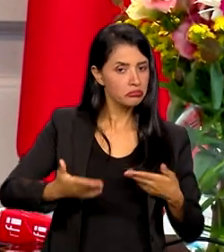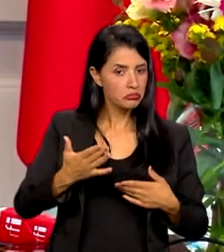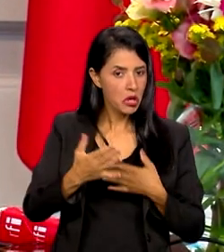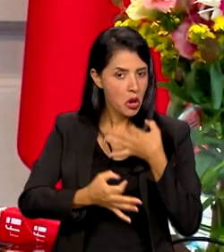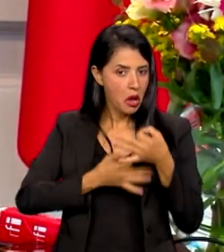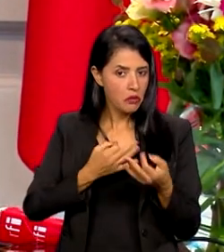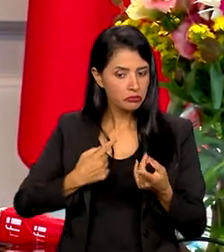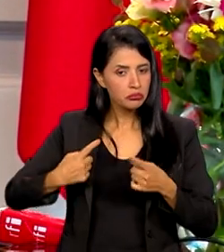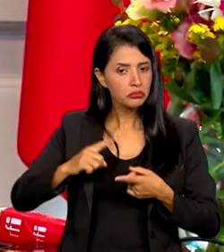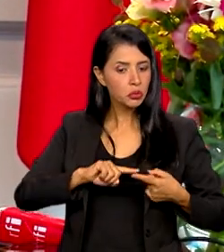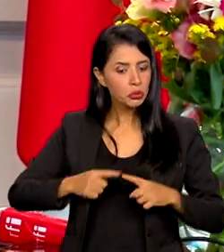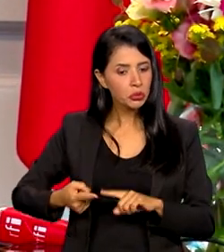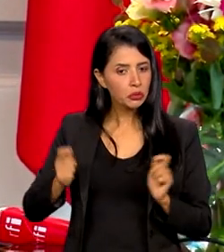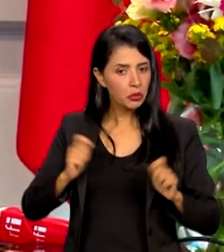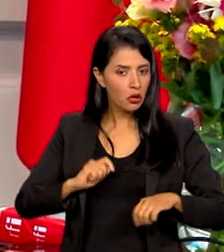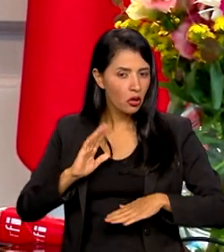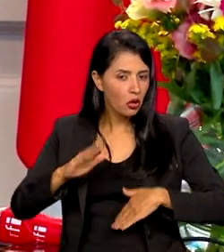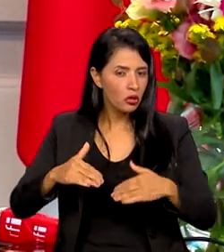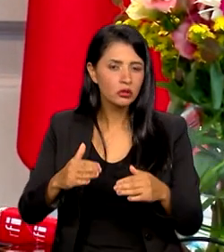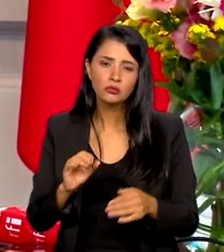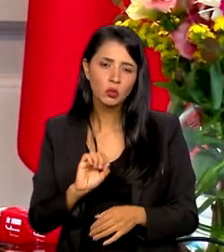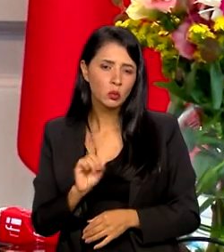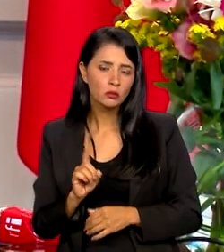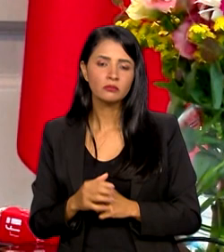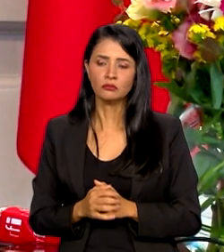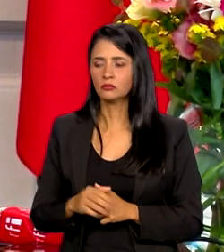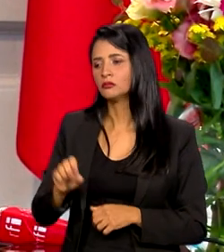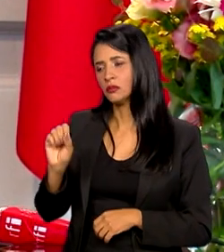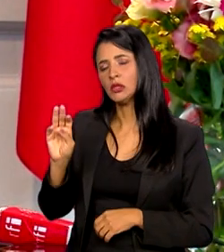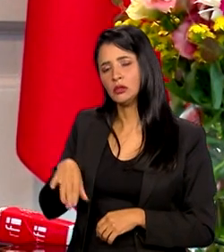E pode avançar esse processo? Sem dúvida.